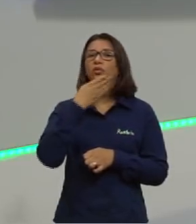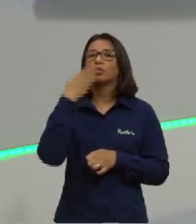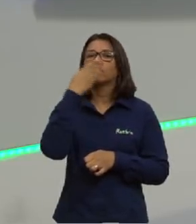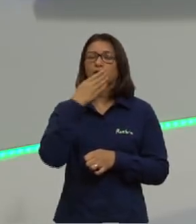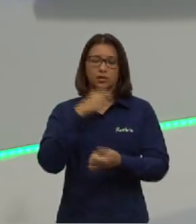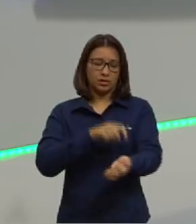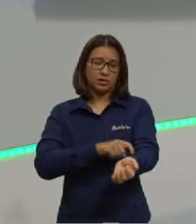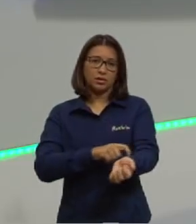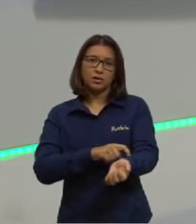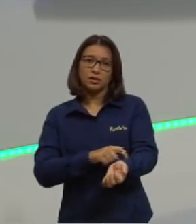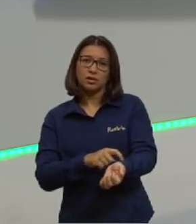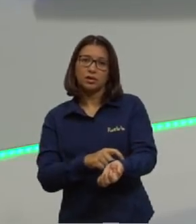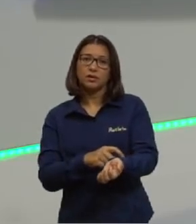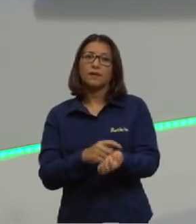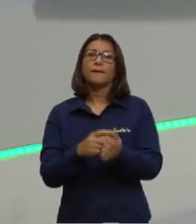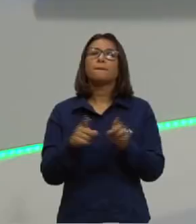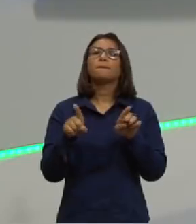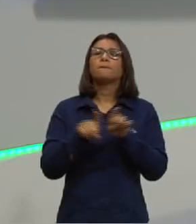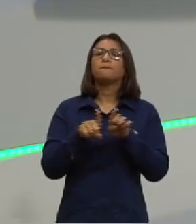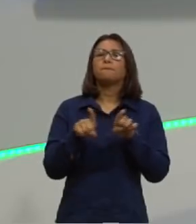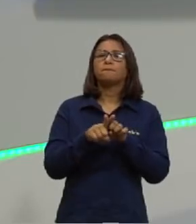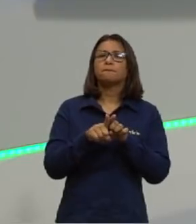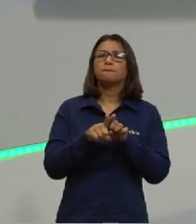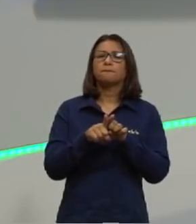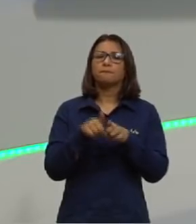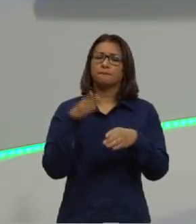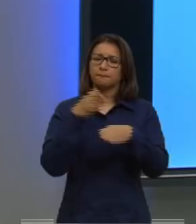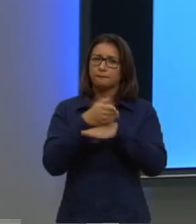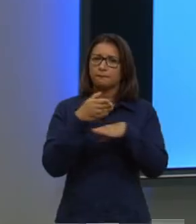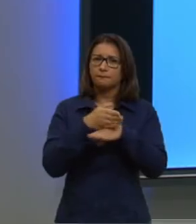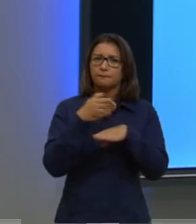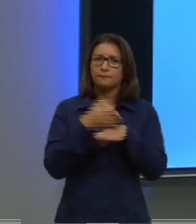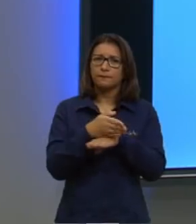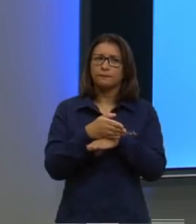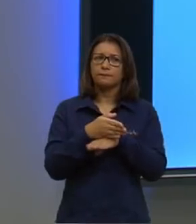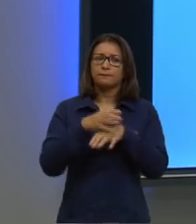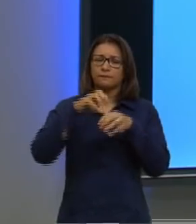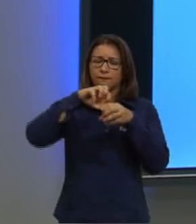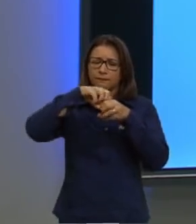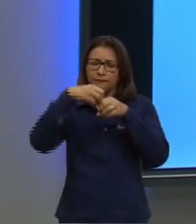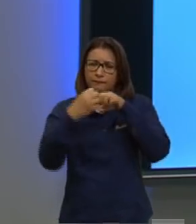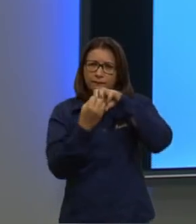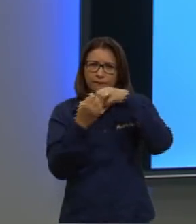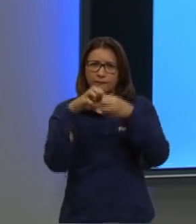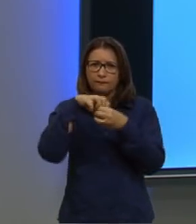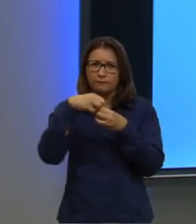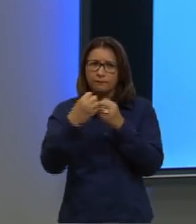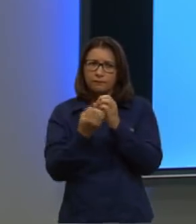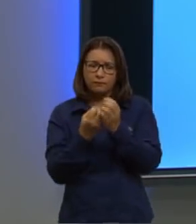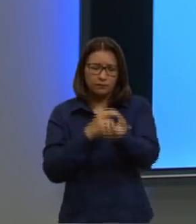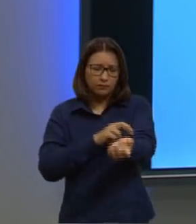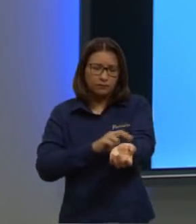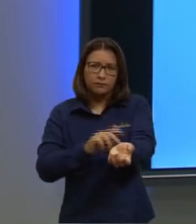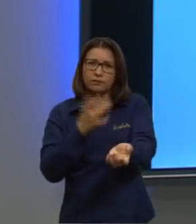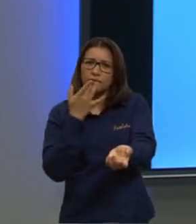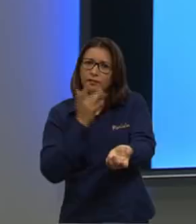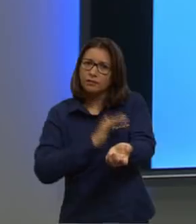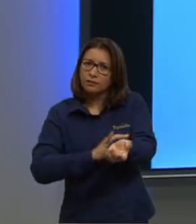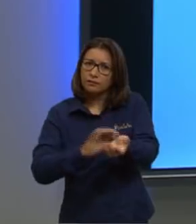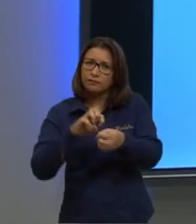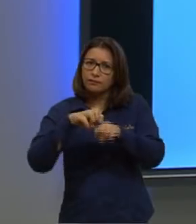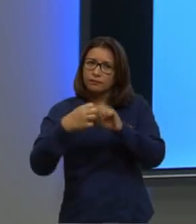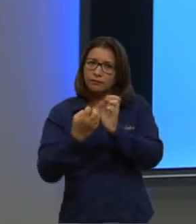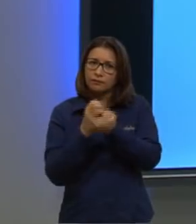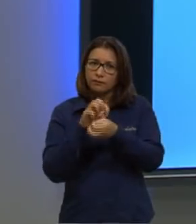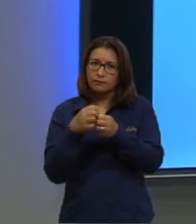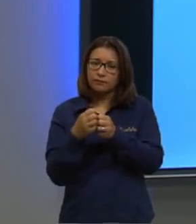esteroides. Elas participam da coagulação, pois a fibrina é uma proteína que vai,